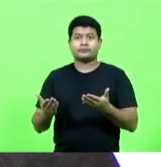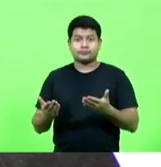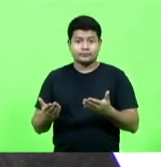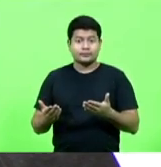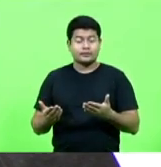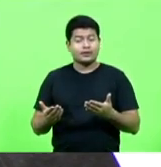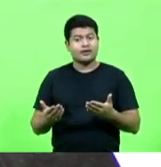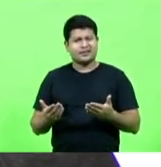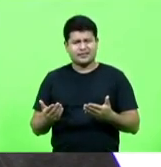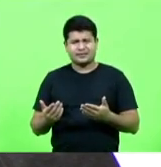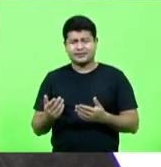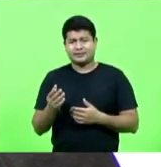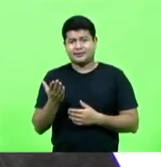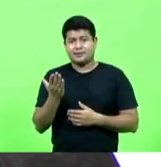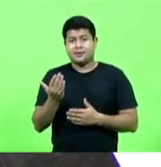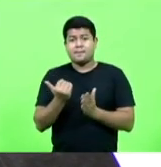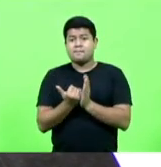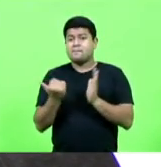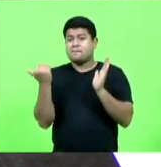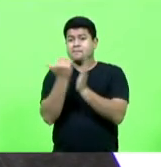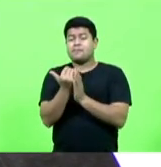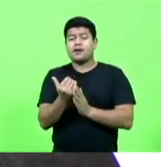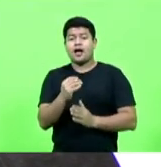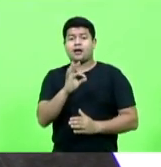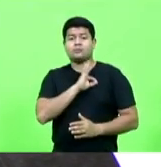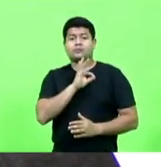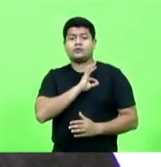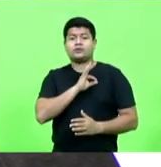Coincidentemente, para onde foram mais policiais,